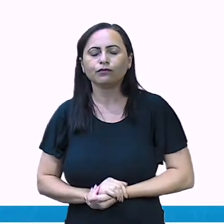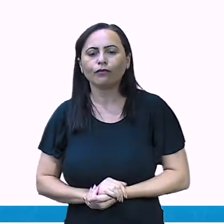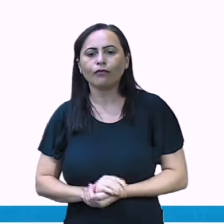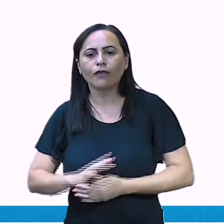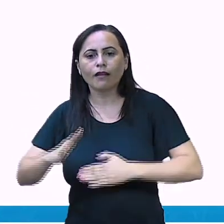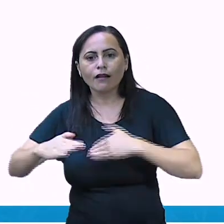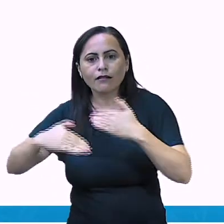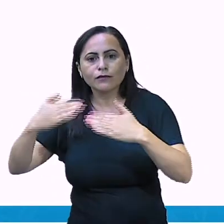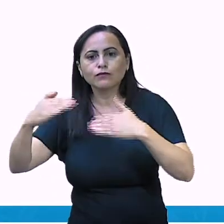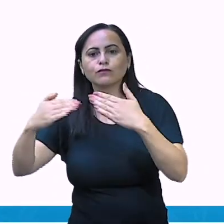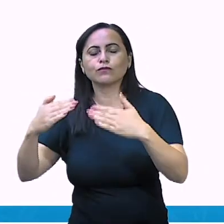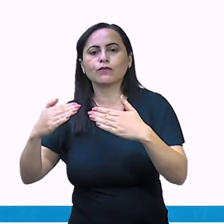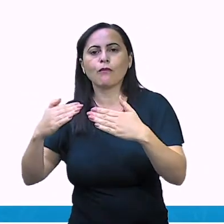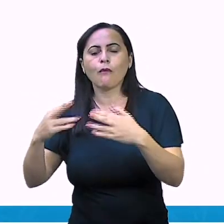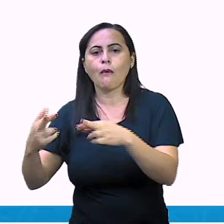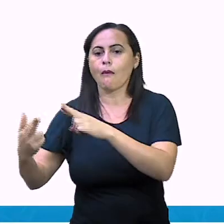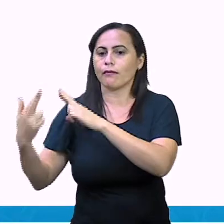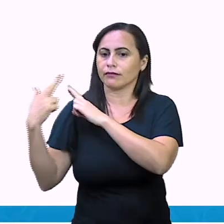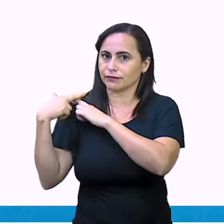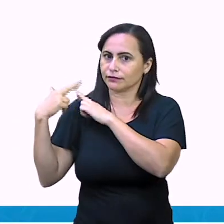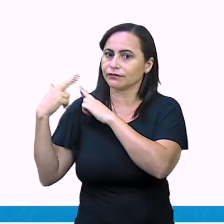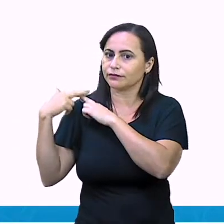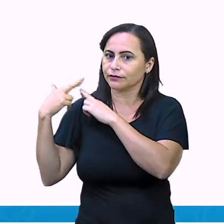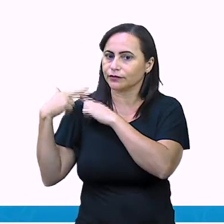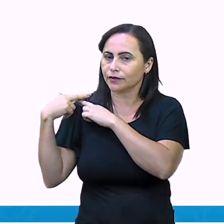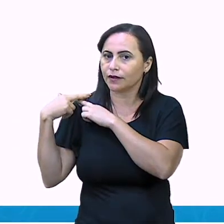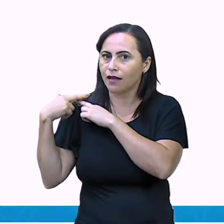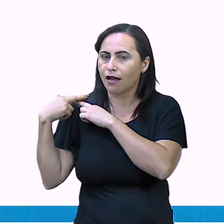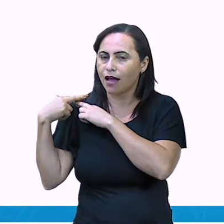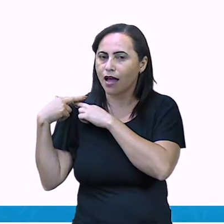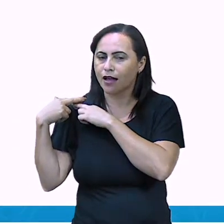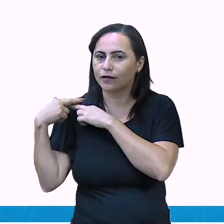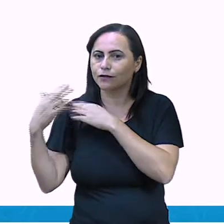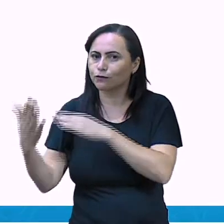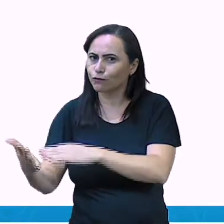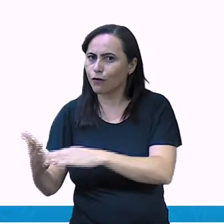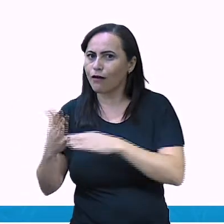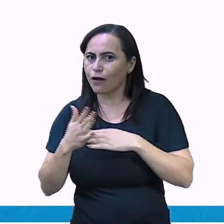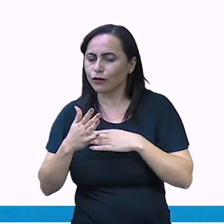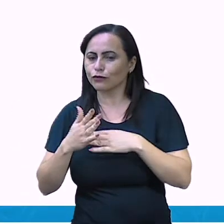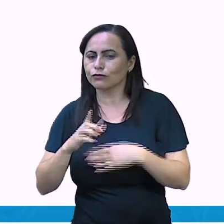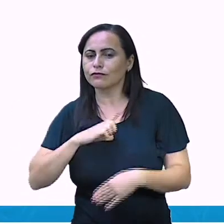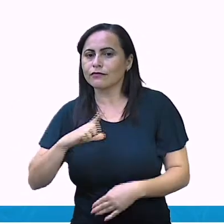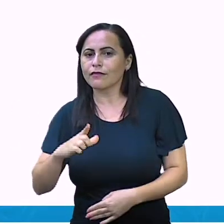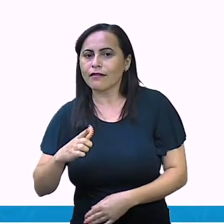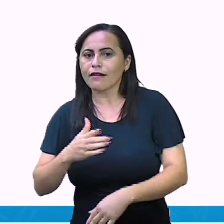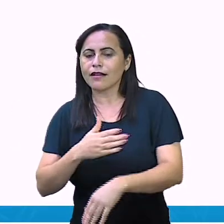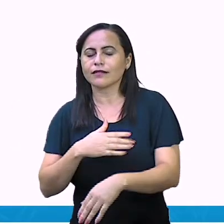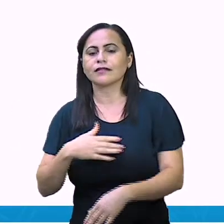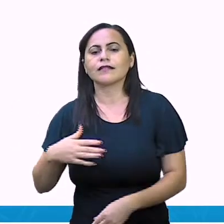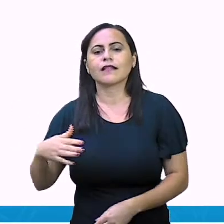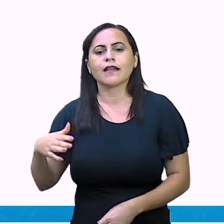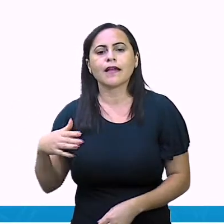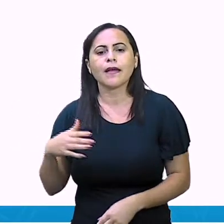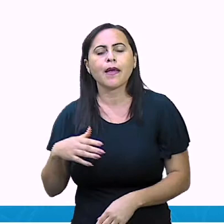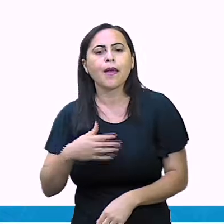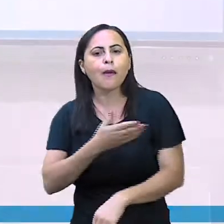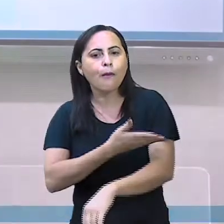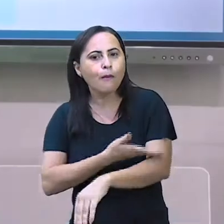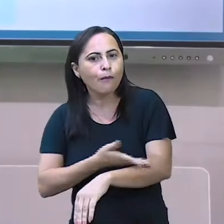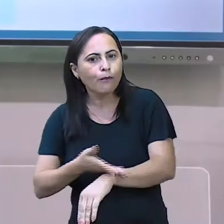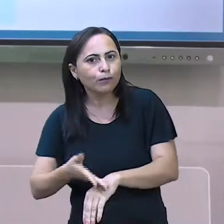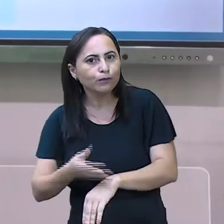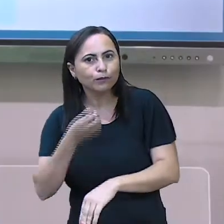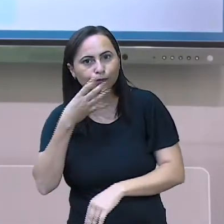Desenvolve a responsabilidade e cria bons hábitos. Olha, criançada. Vocês estão